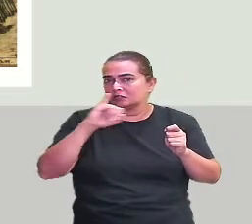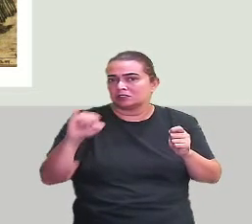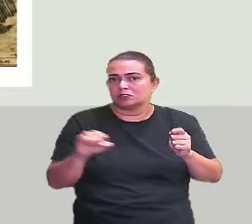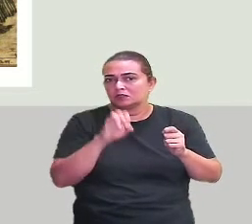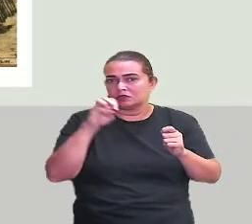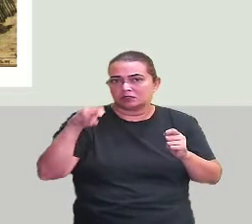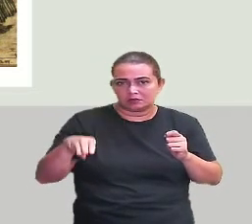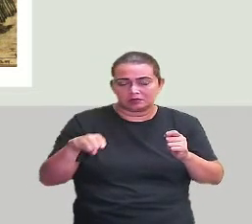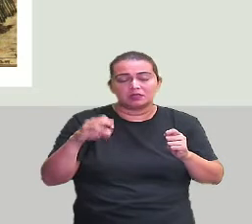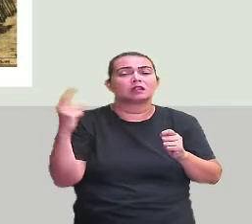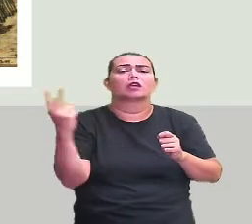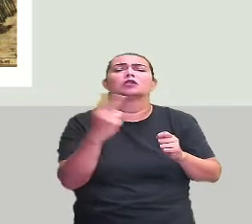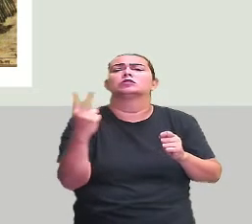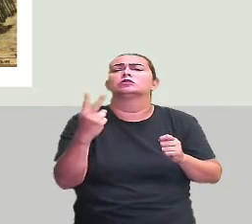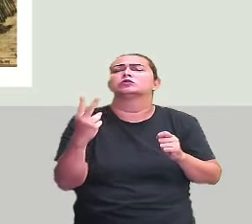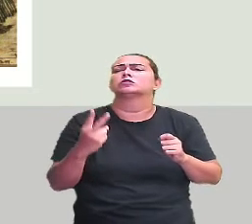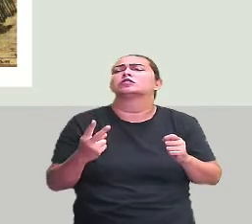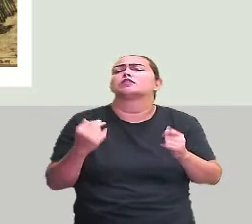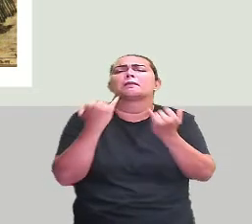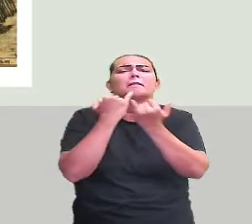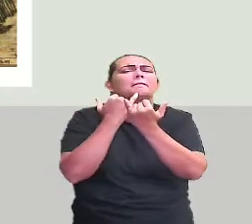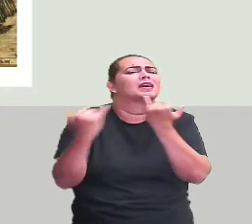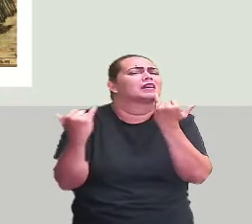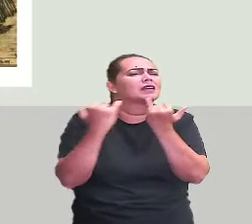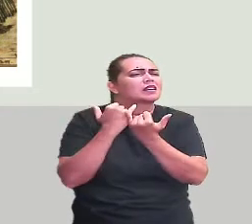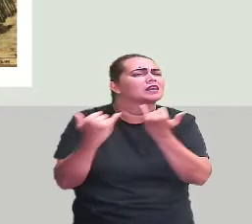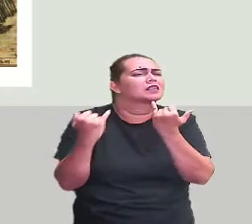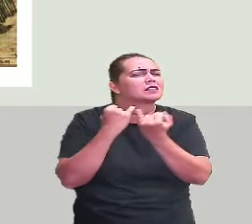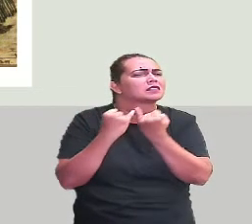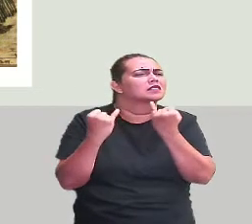na história? O que é comum na história deles dois?